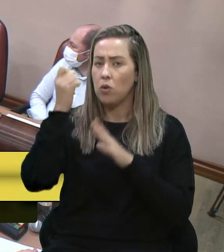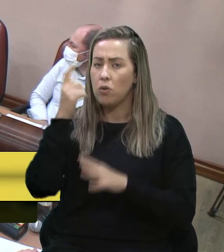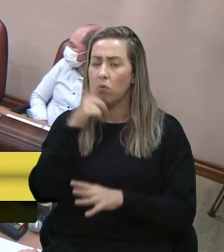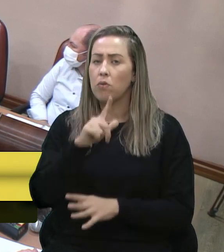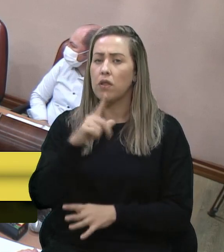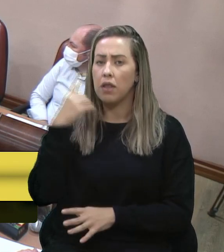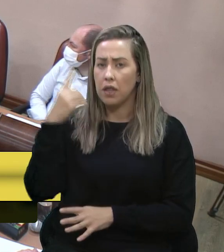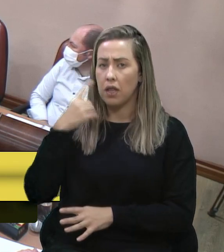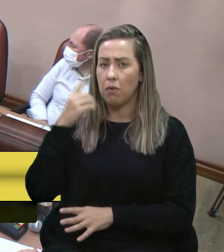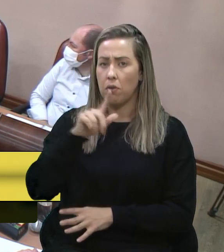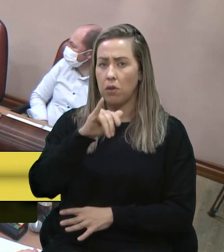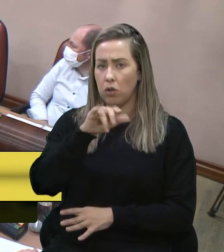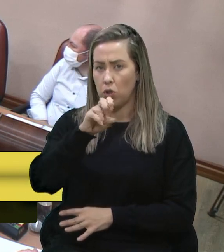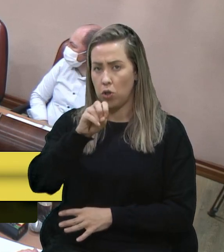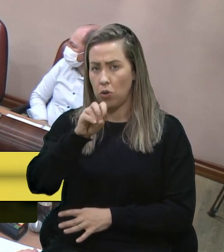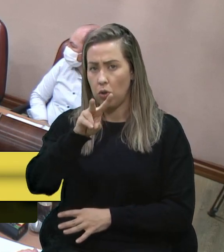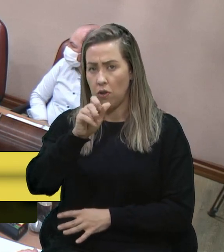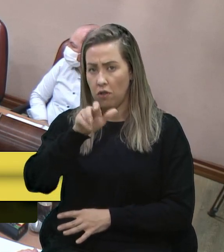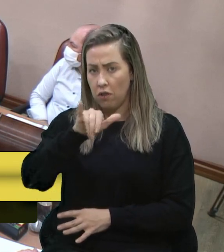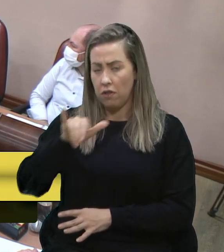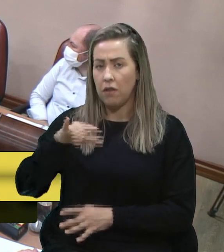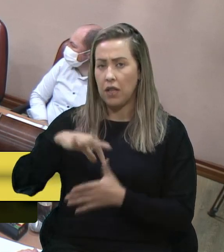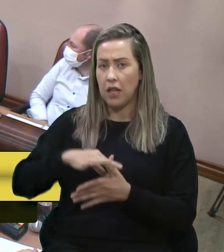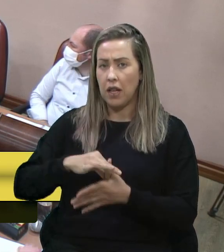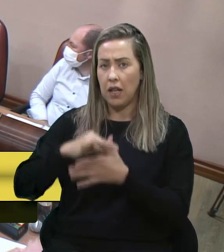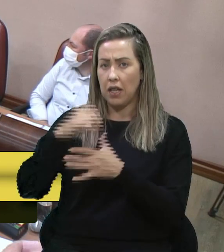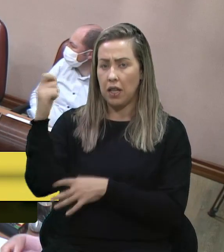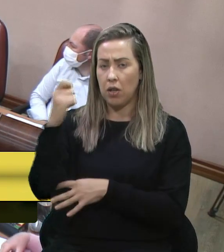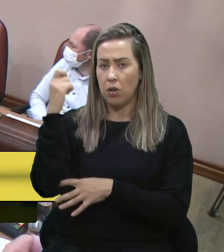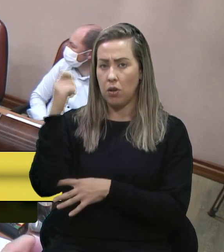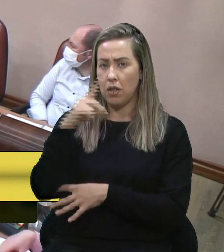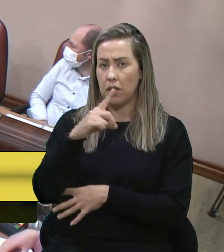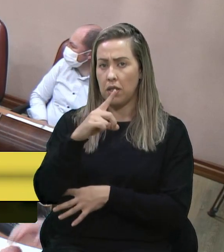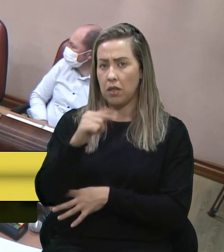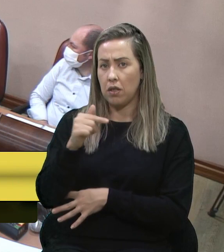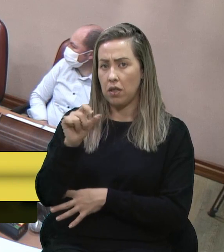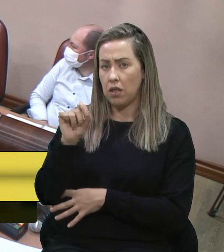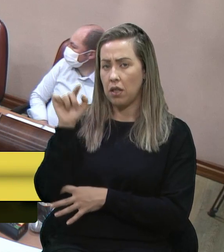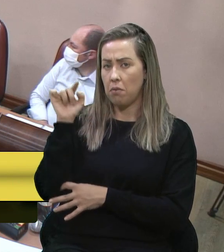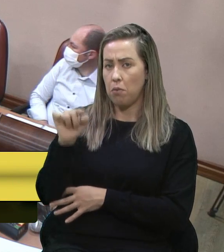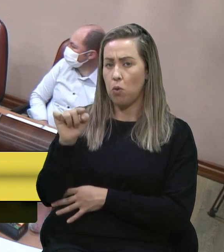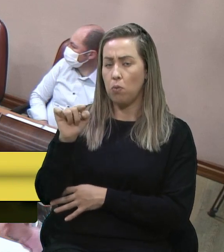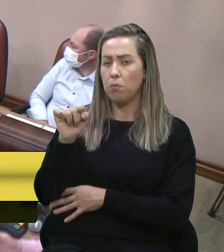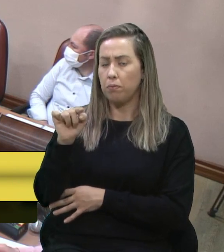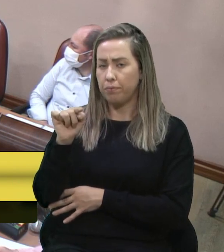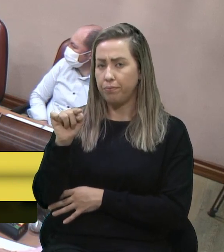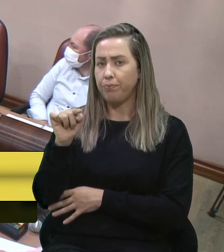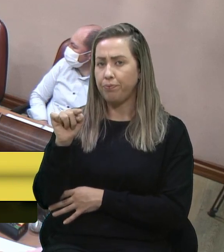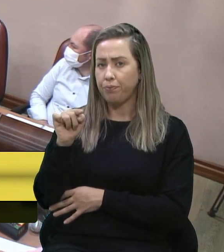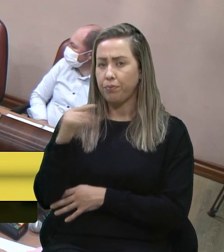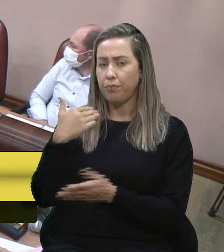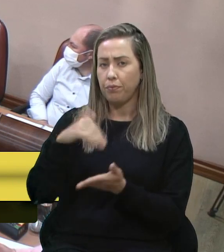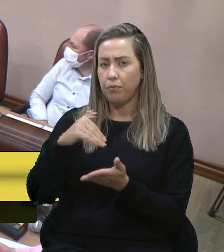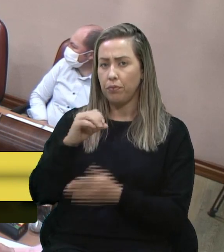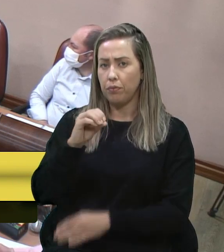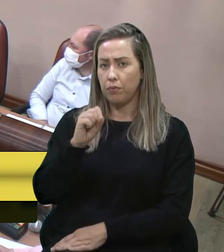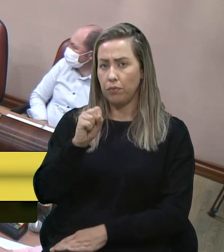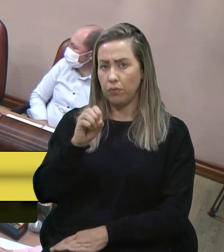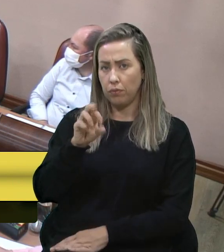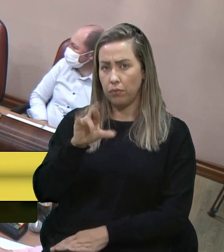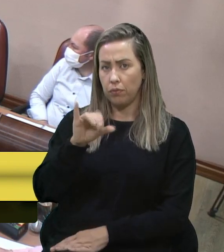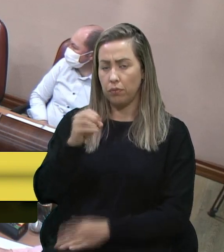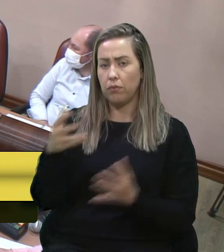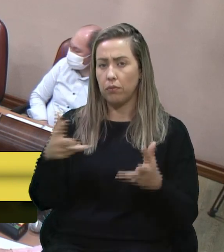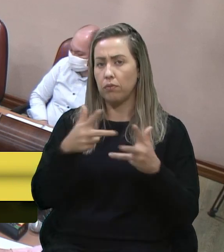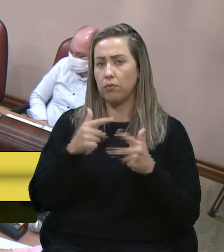deputado Giovanni Scherini, líder da bancada gaúcha, um valor de R$ 170 mil, o secretário Osório está fazendo um ótimo